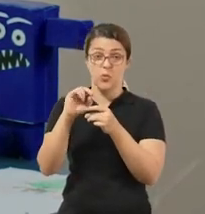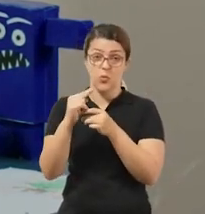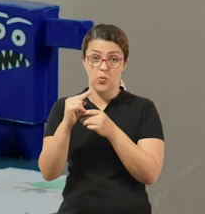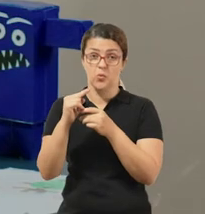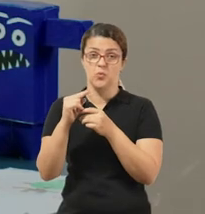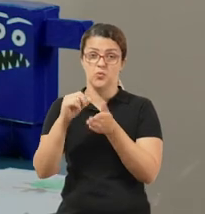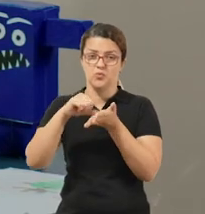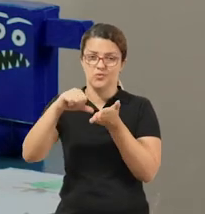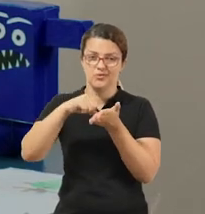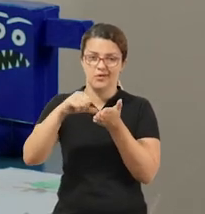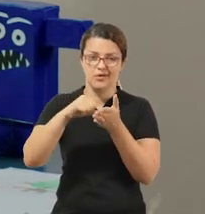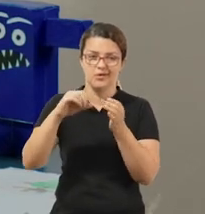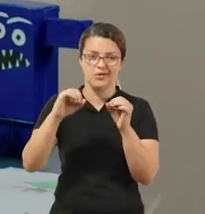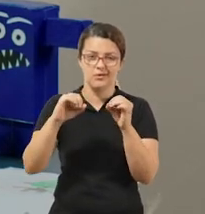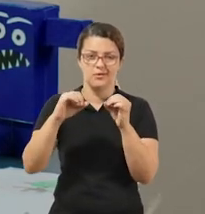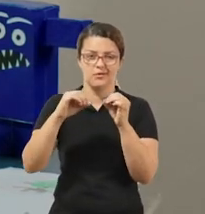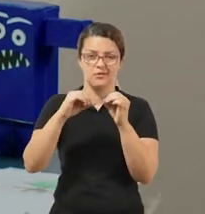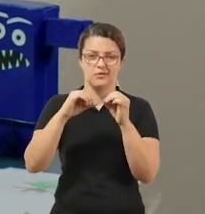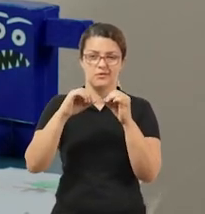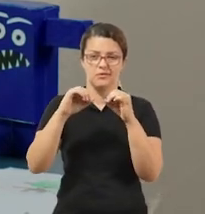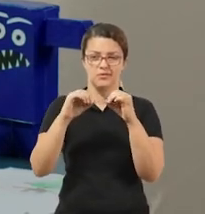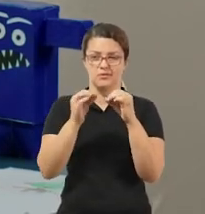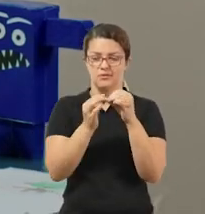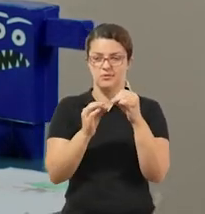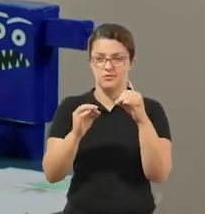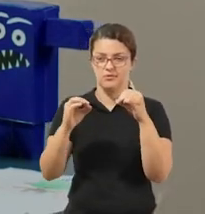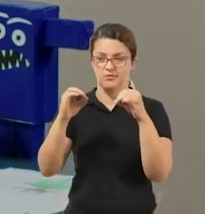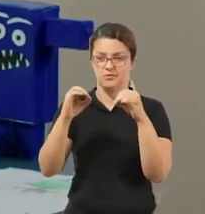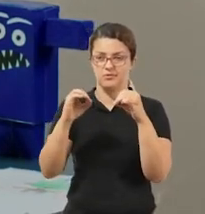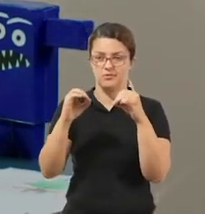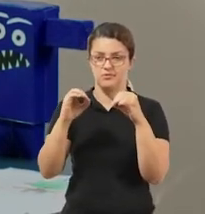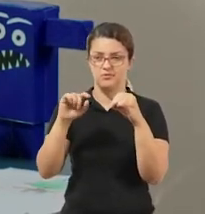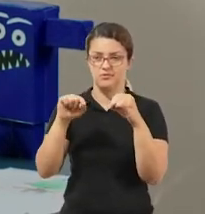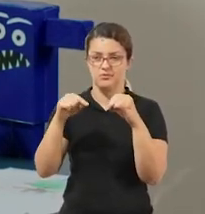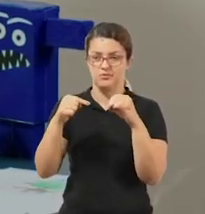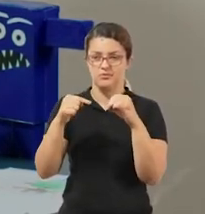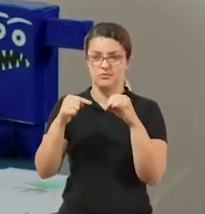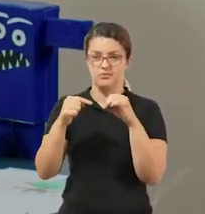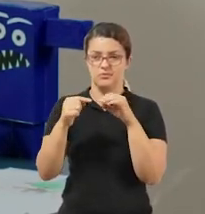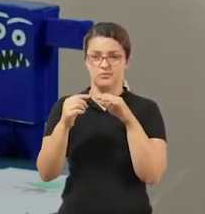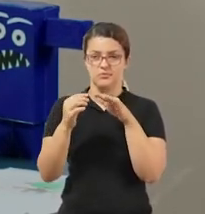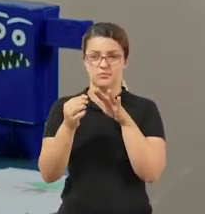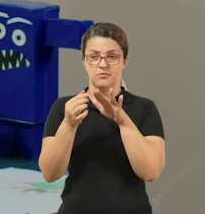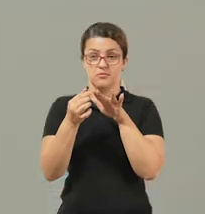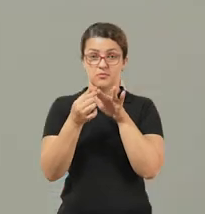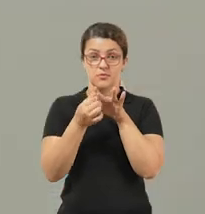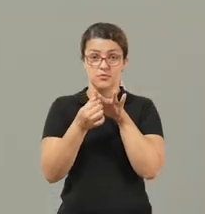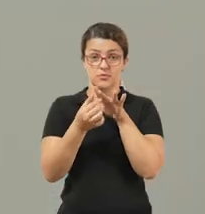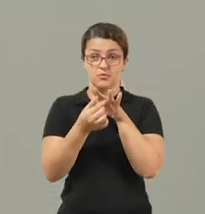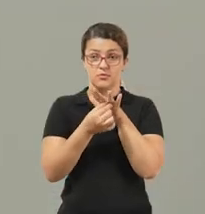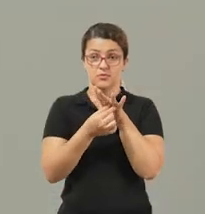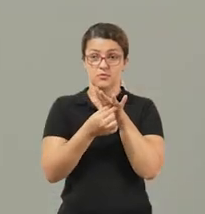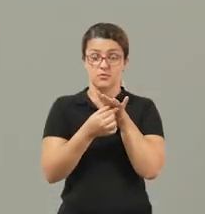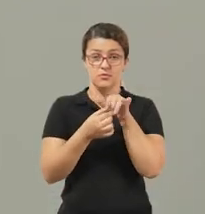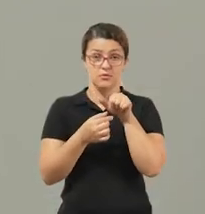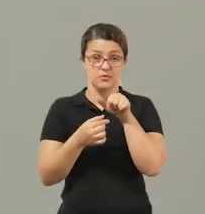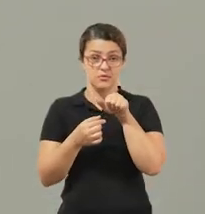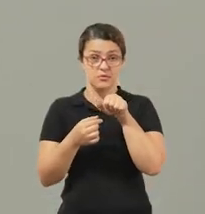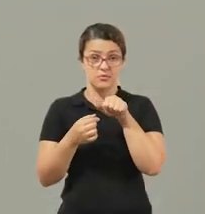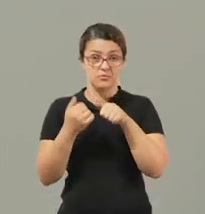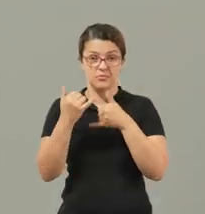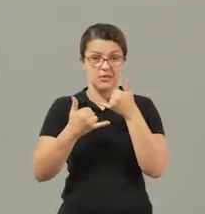durex ou fita crepe e colocar atrás. Depois, é só colocar no dedinho e